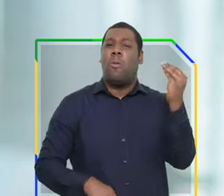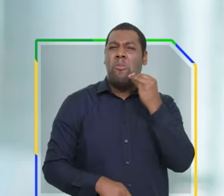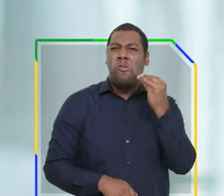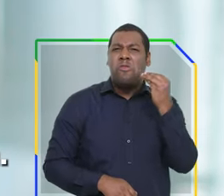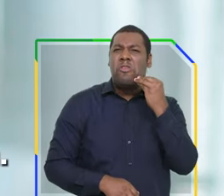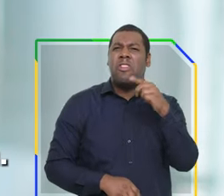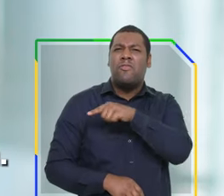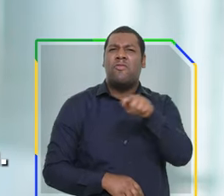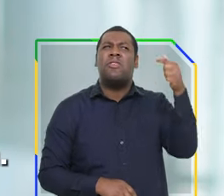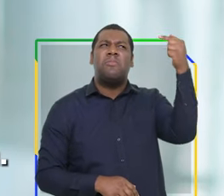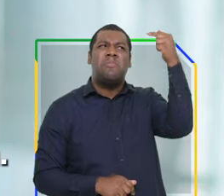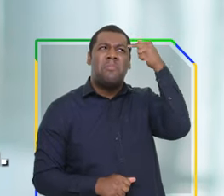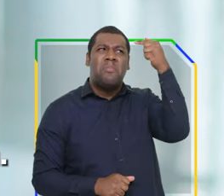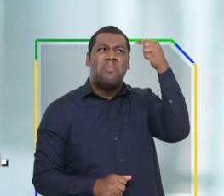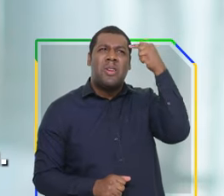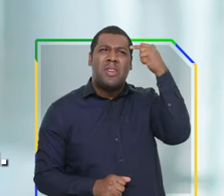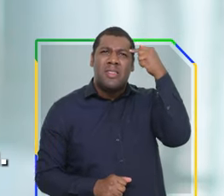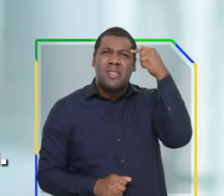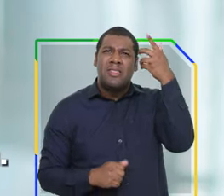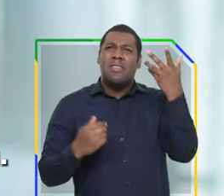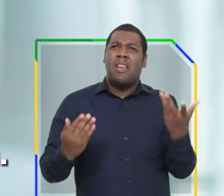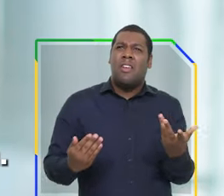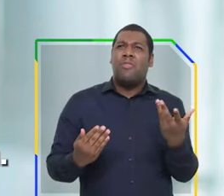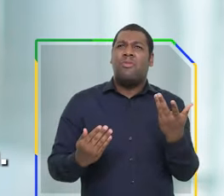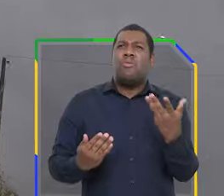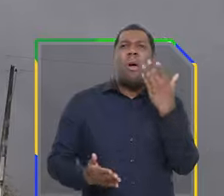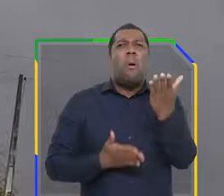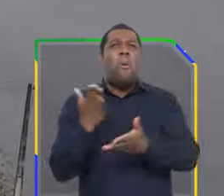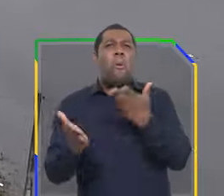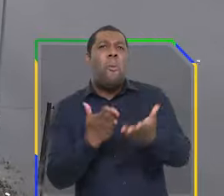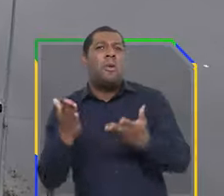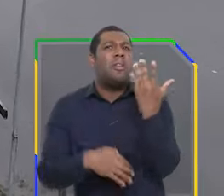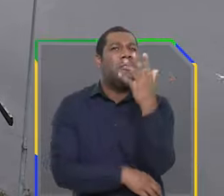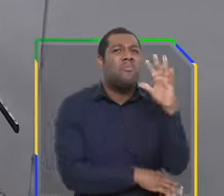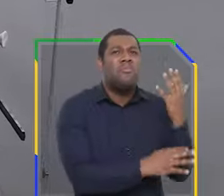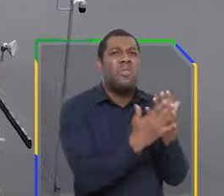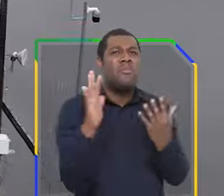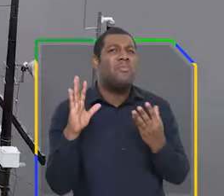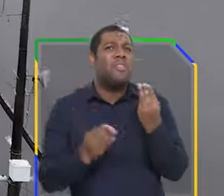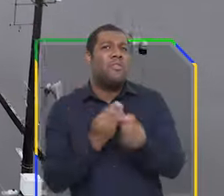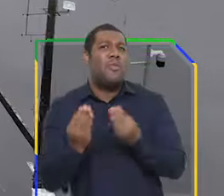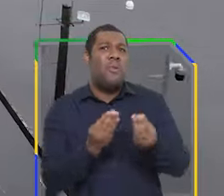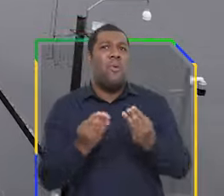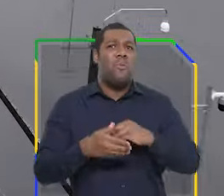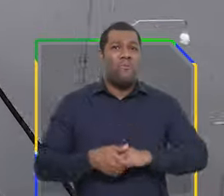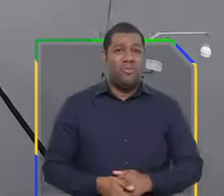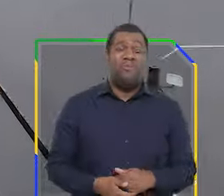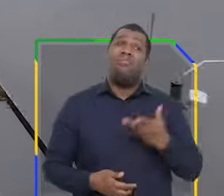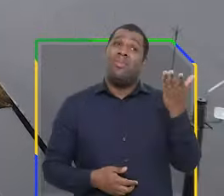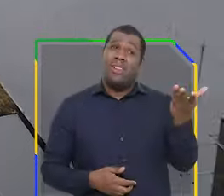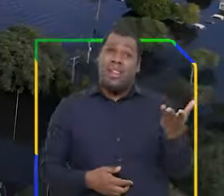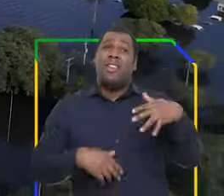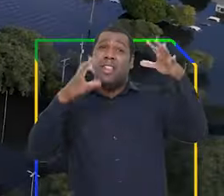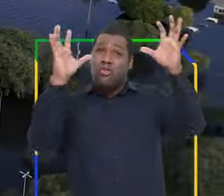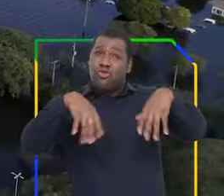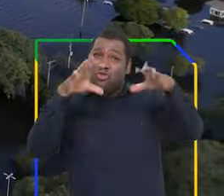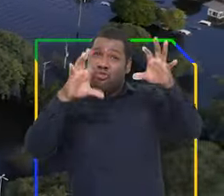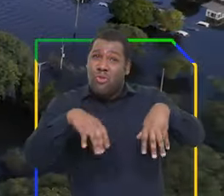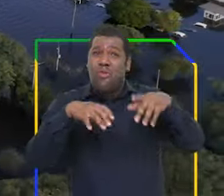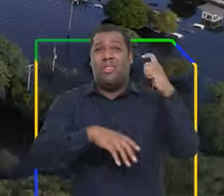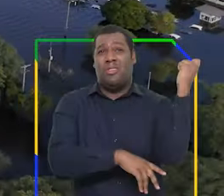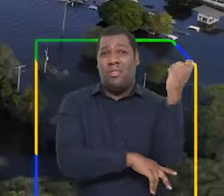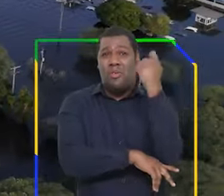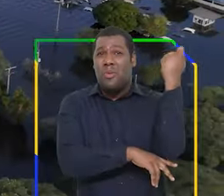refletirmos sobre o que estamos fazendo com o planeta. Eventos climáticos extremos, como as chuvas no sul,